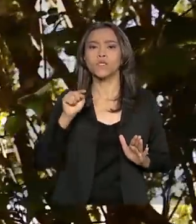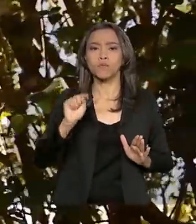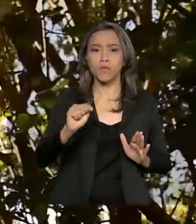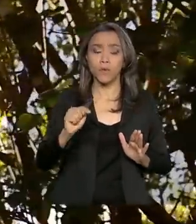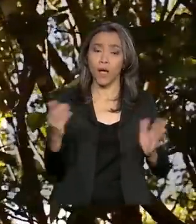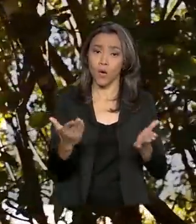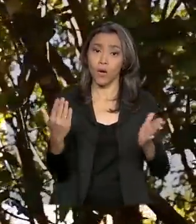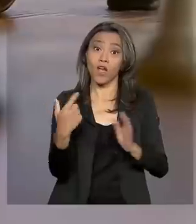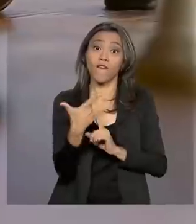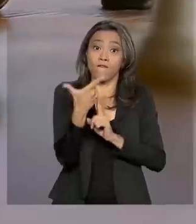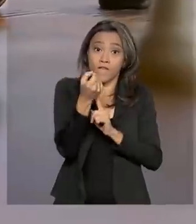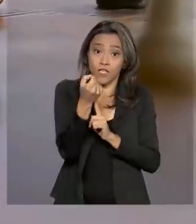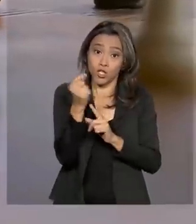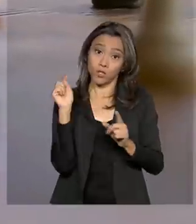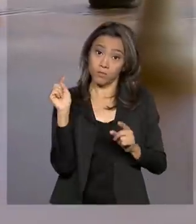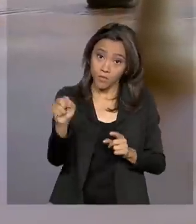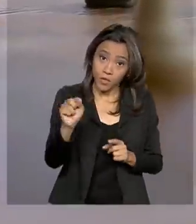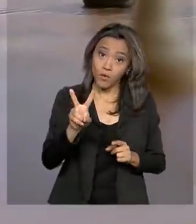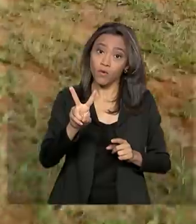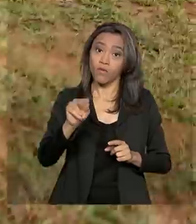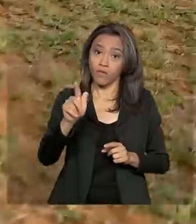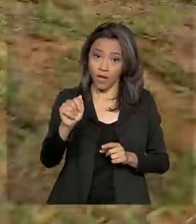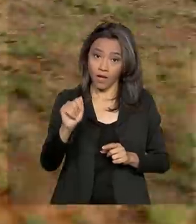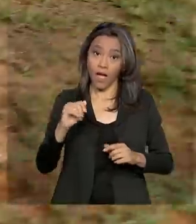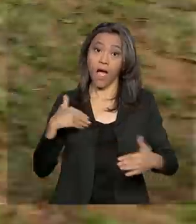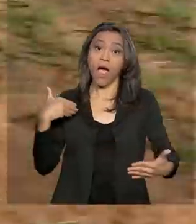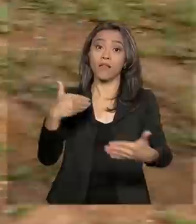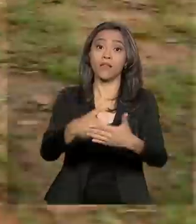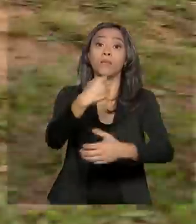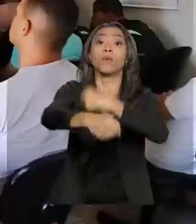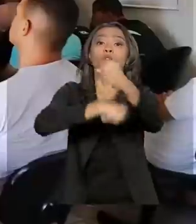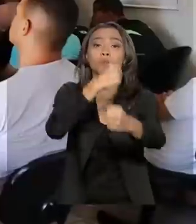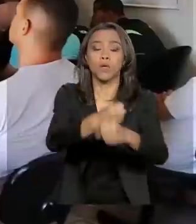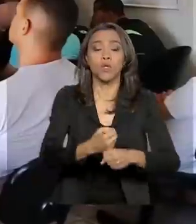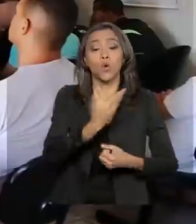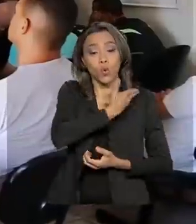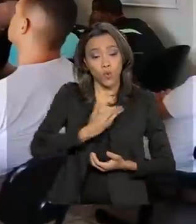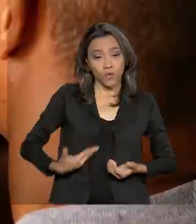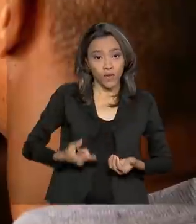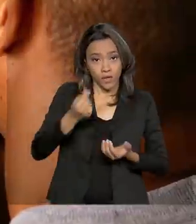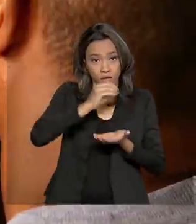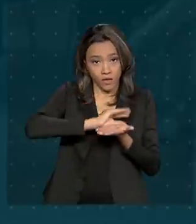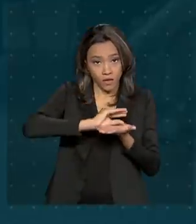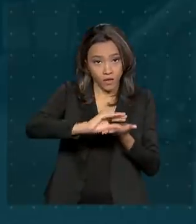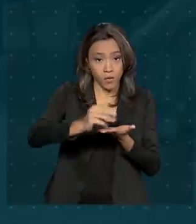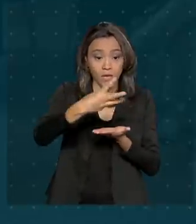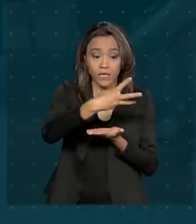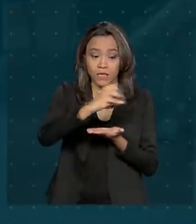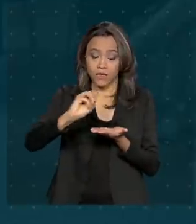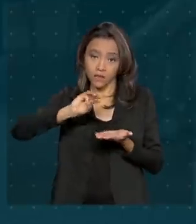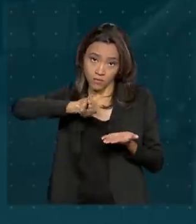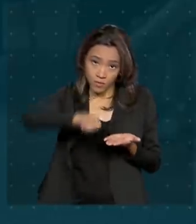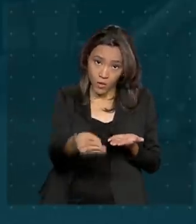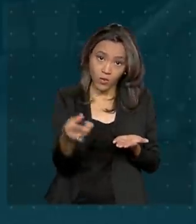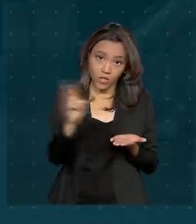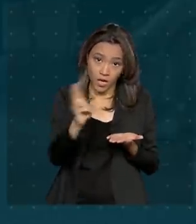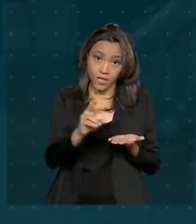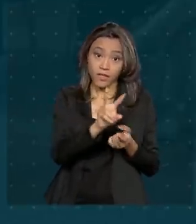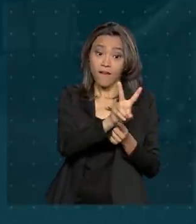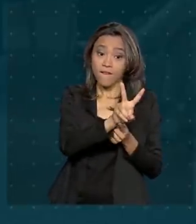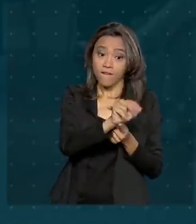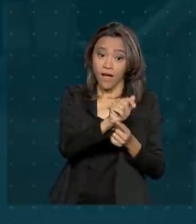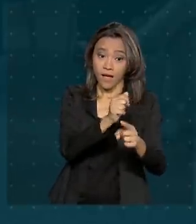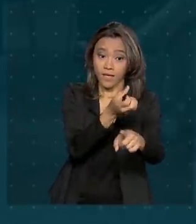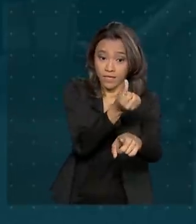20 mil até o fim do ano que vem. Para isso, o governo vai investir 300 milhões de reais. O número de vagas passa de